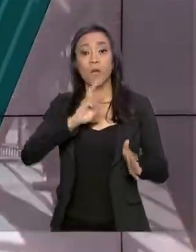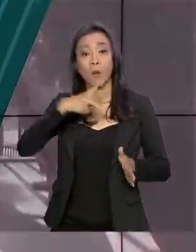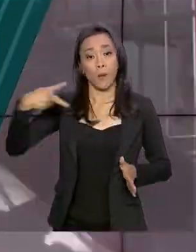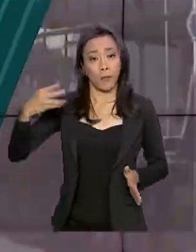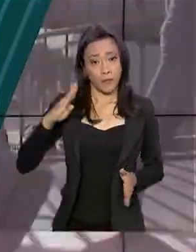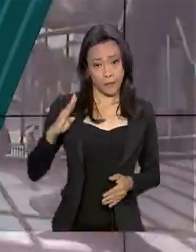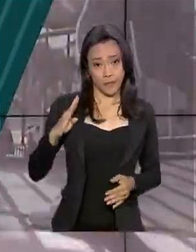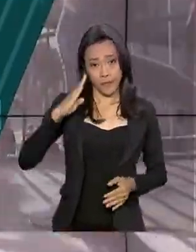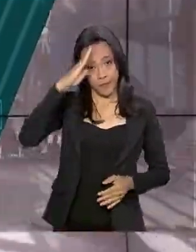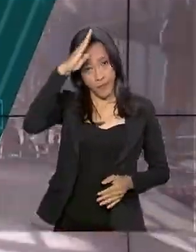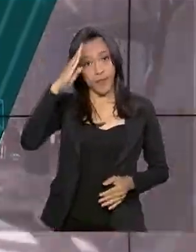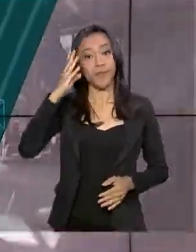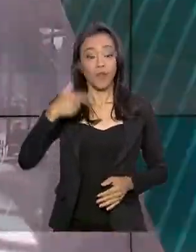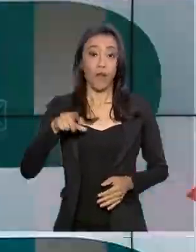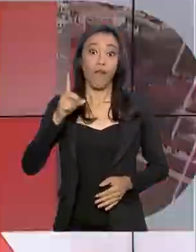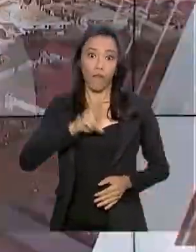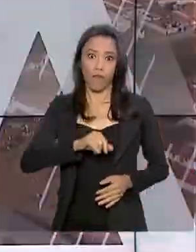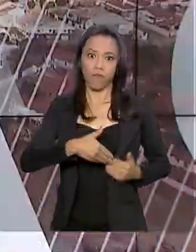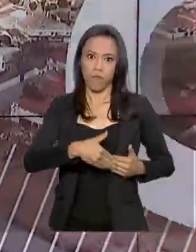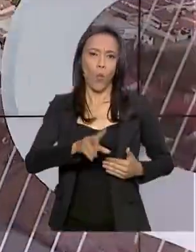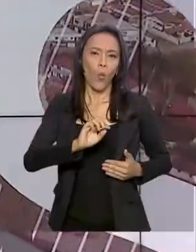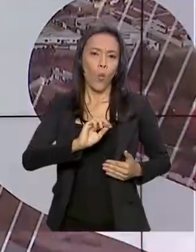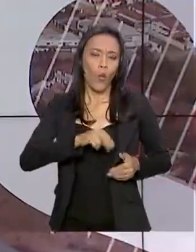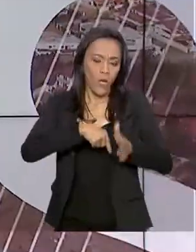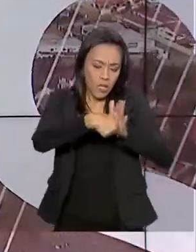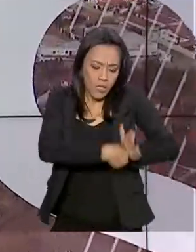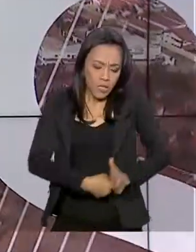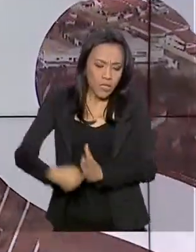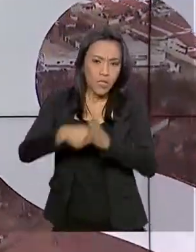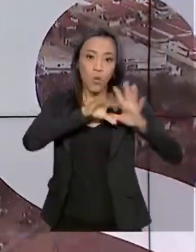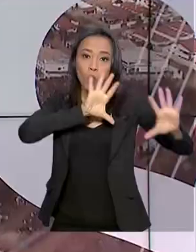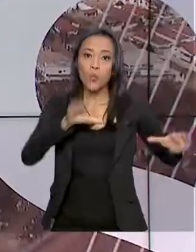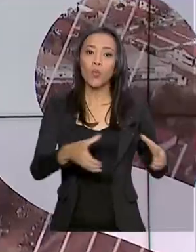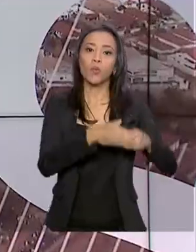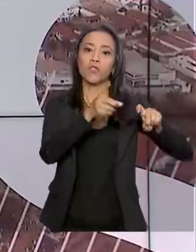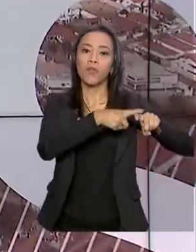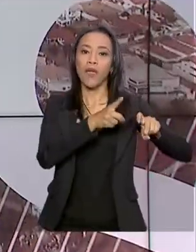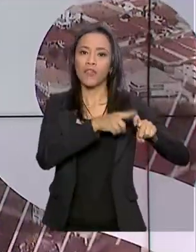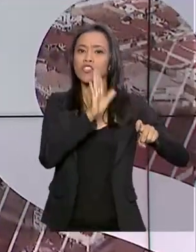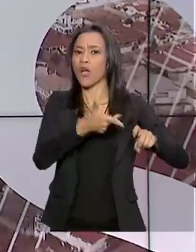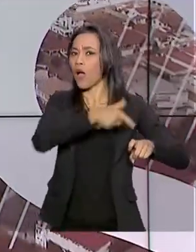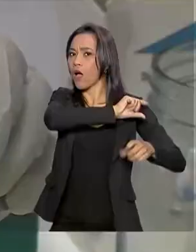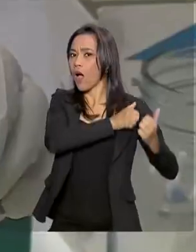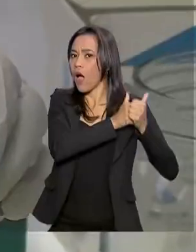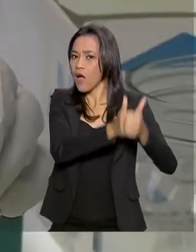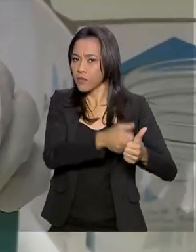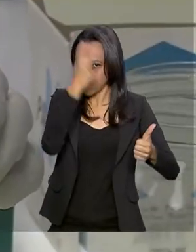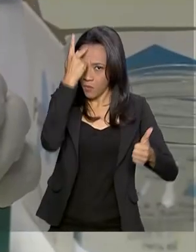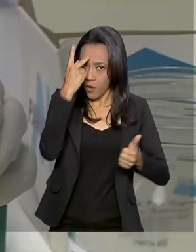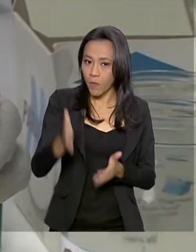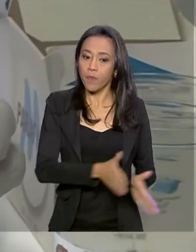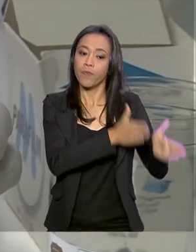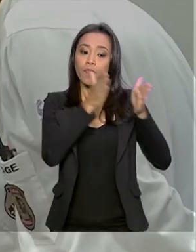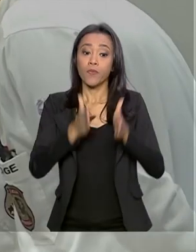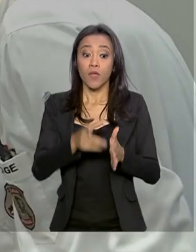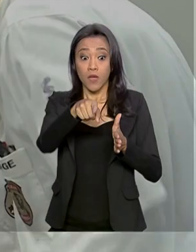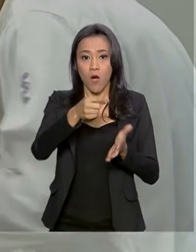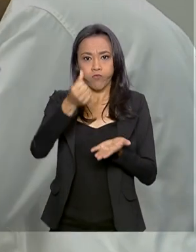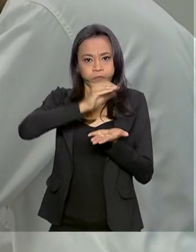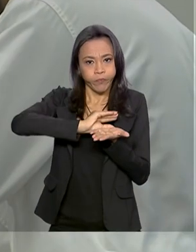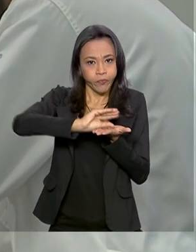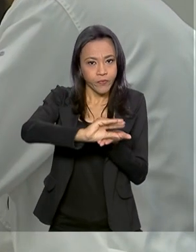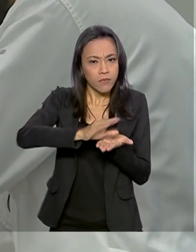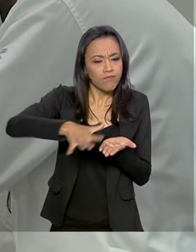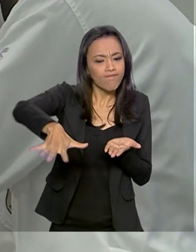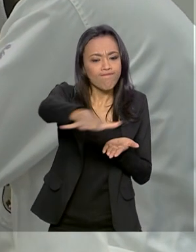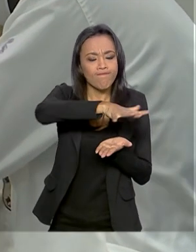Presidente Jair Bolsonaro passa por exames em Brasília com equipe médica que o acompanhou em São Paulo. Investimentos do governo federal no